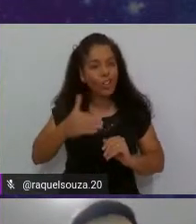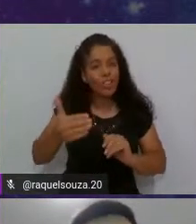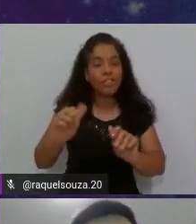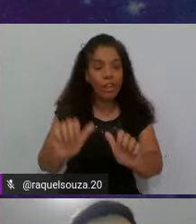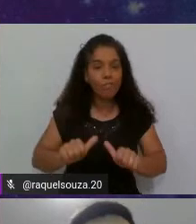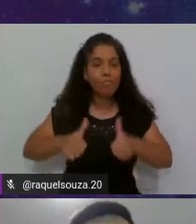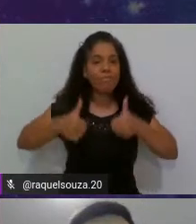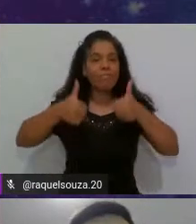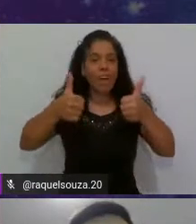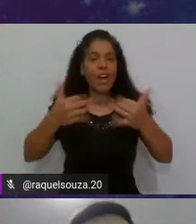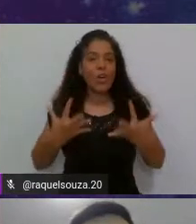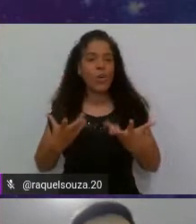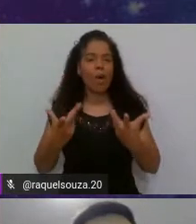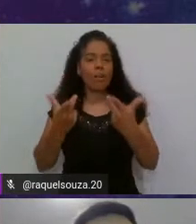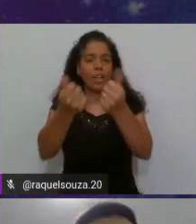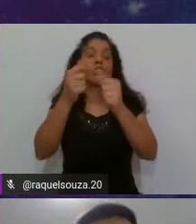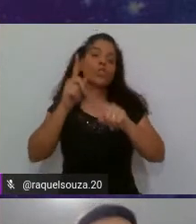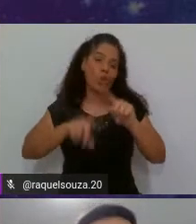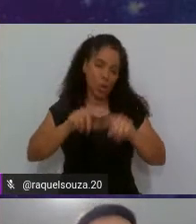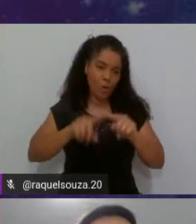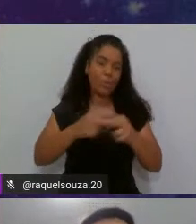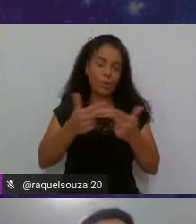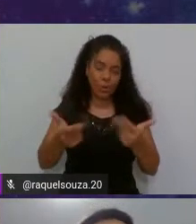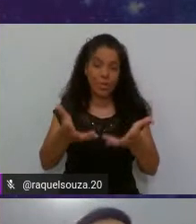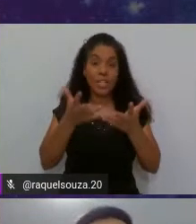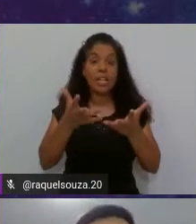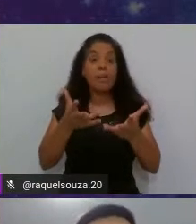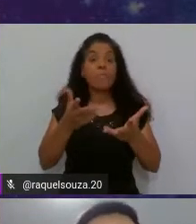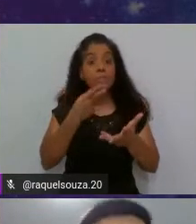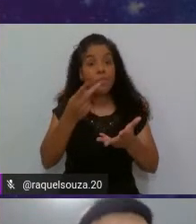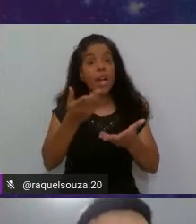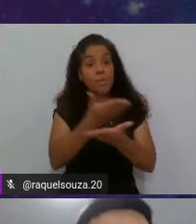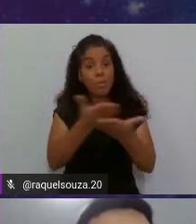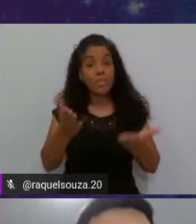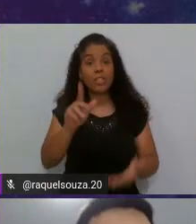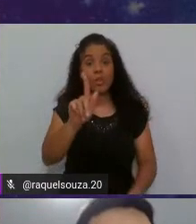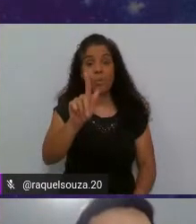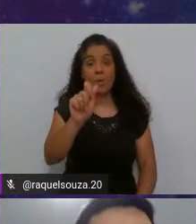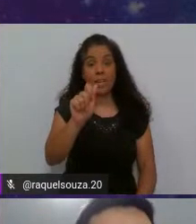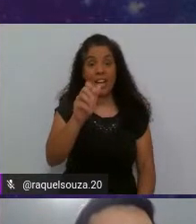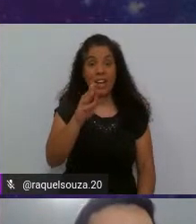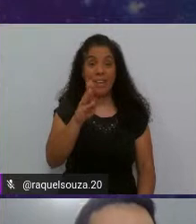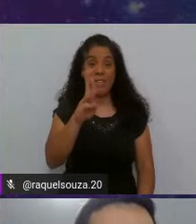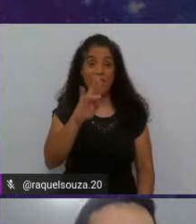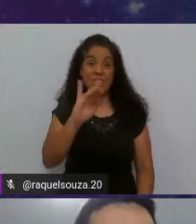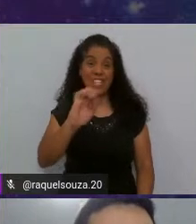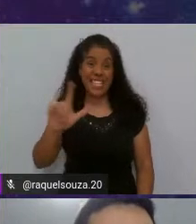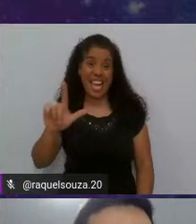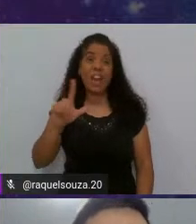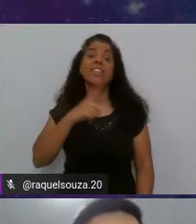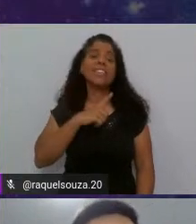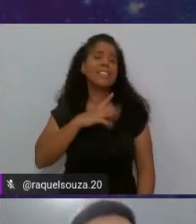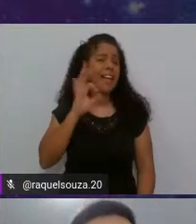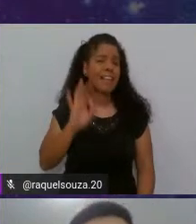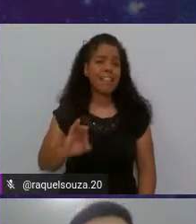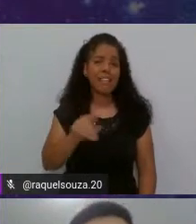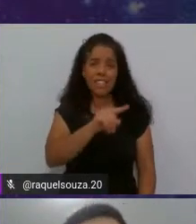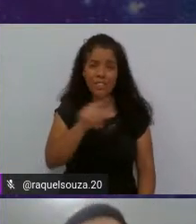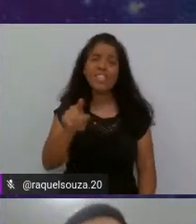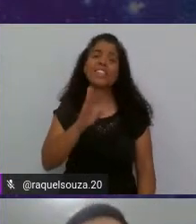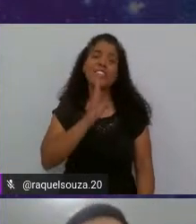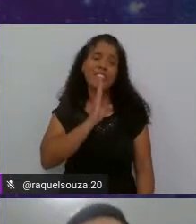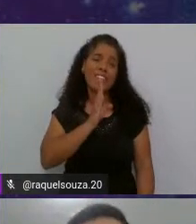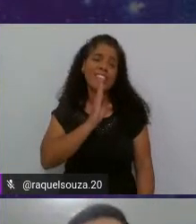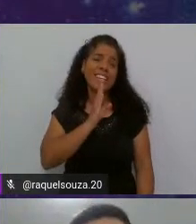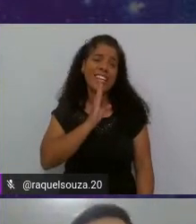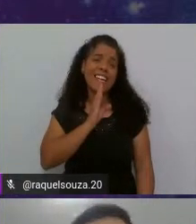nosso produto. E aí, eu queria começar falando para vocês sobre o Gabriel. Tenho certeza que muitos de vocês conhecem